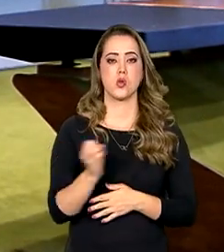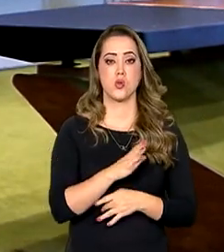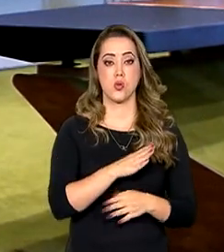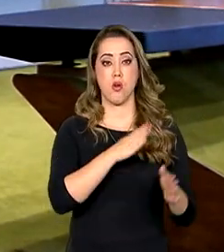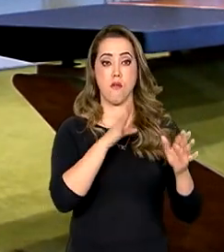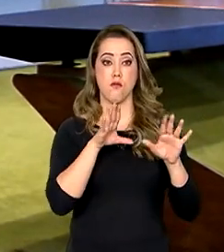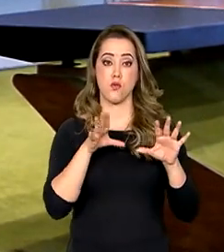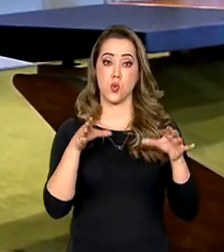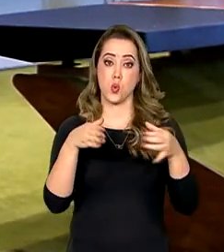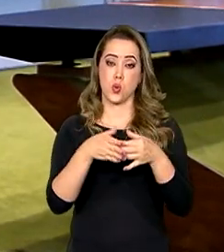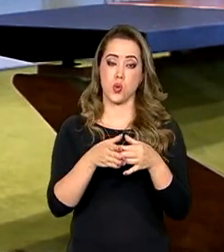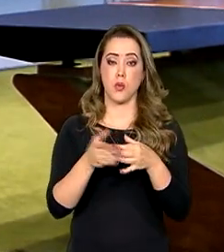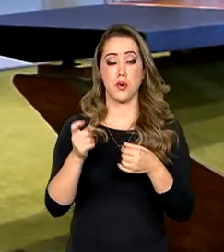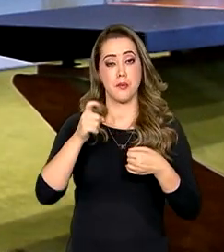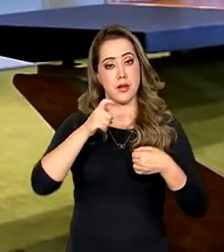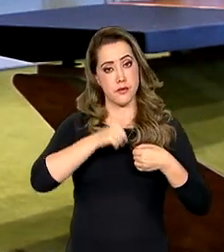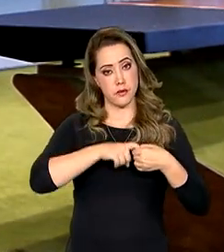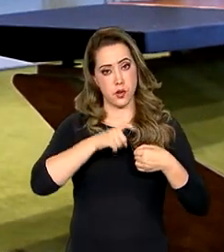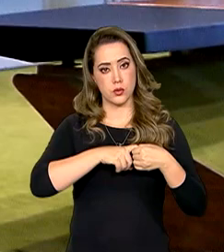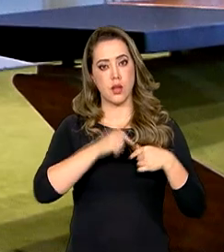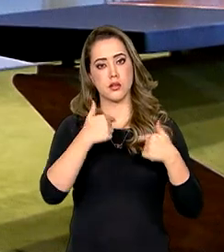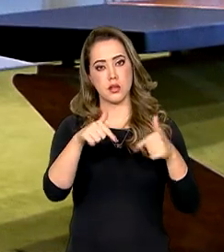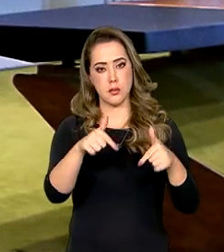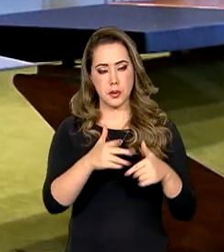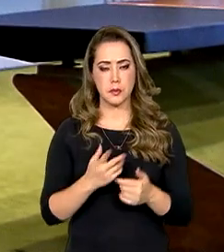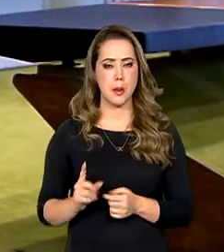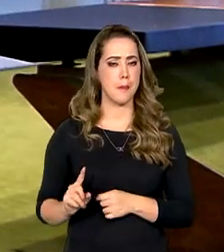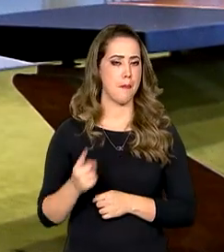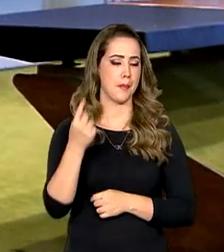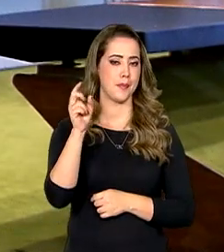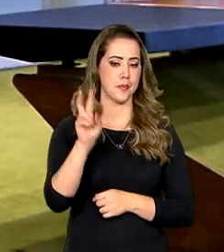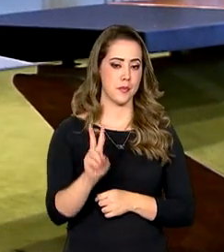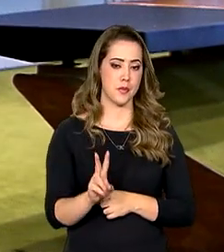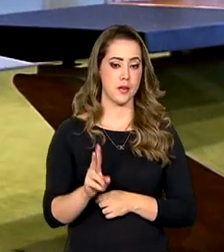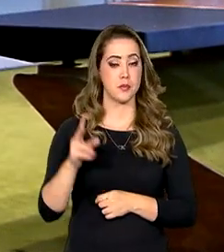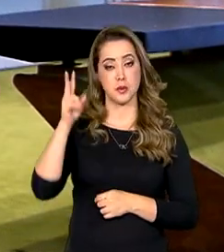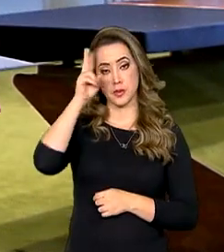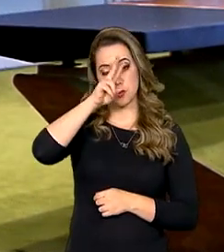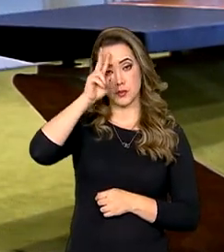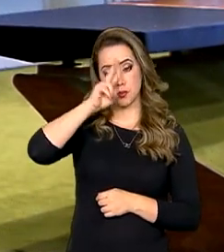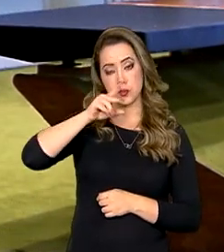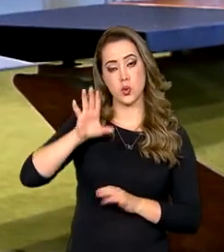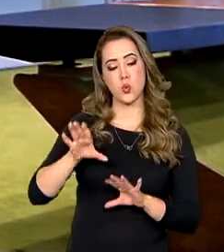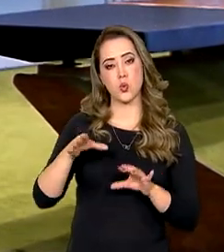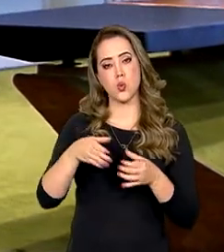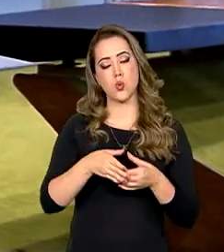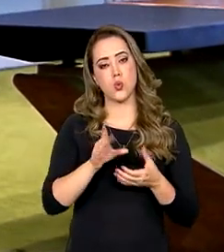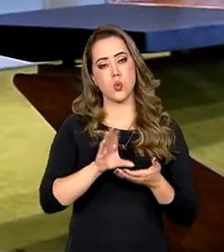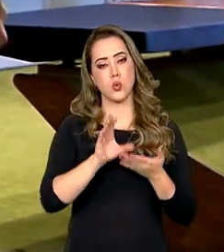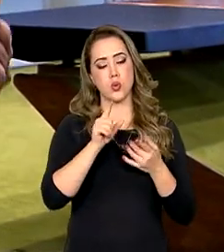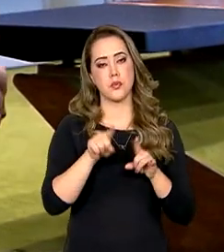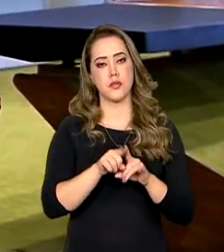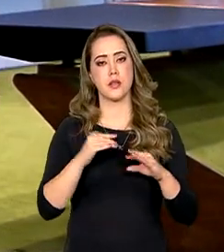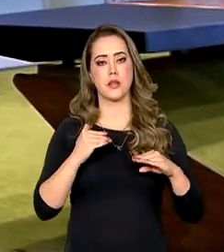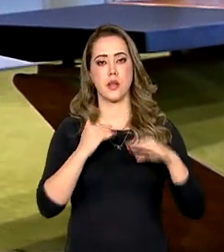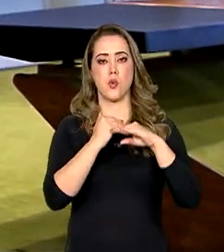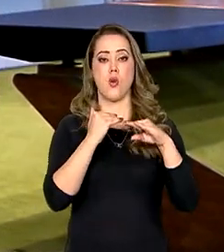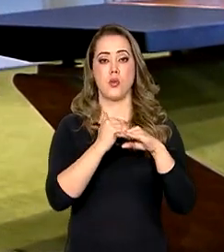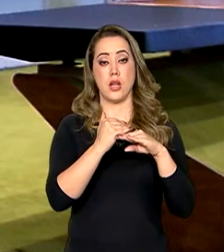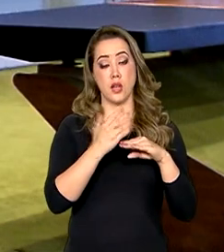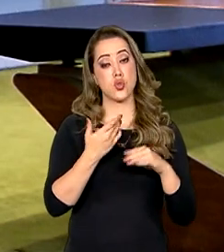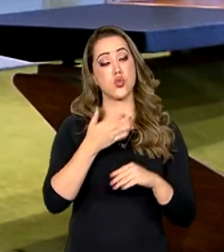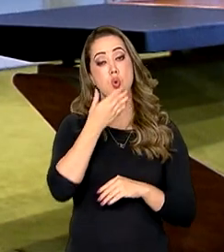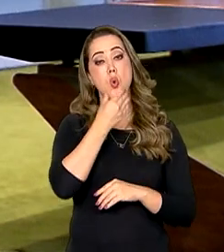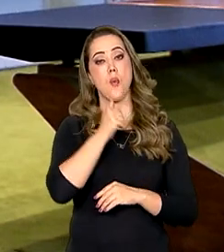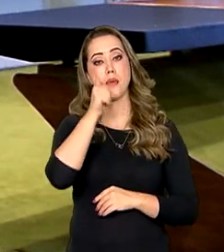formação para retomar as atividades. E pela primeira vez na história, o colegiado terá paridade de gênero,